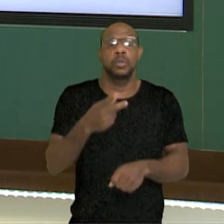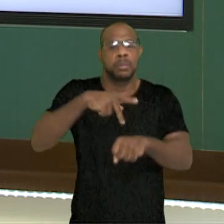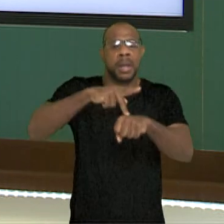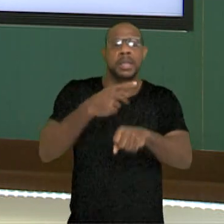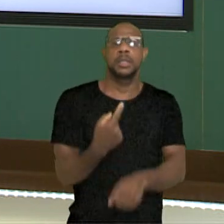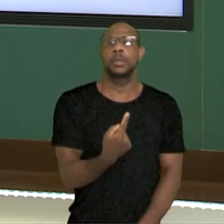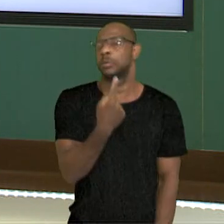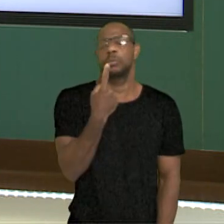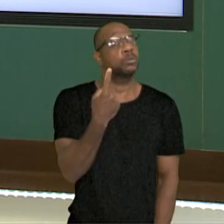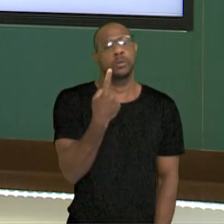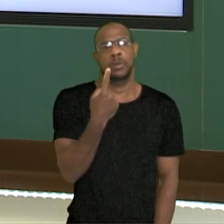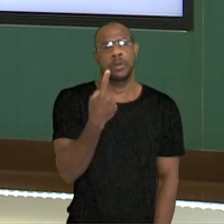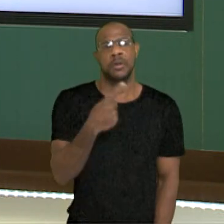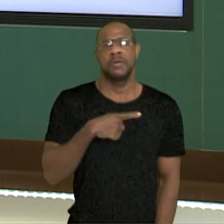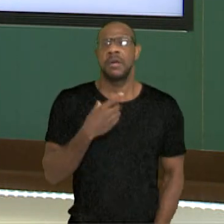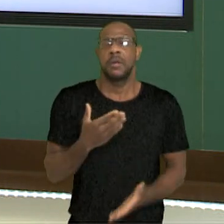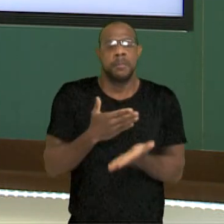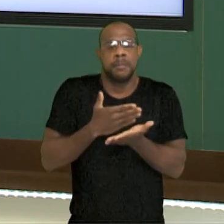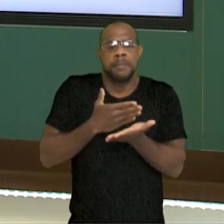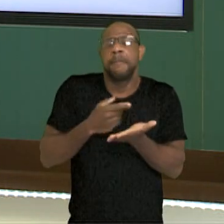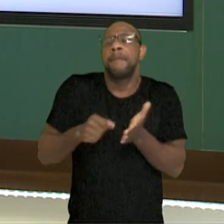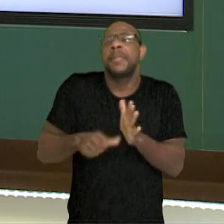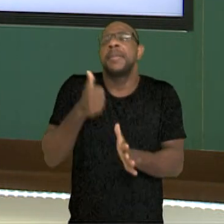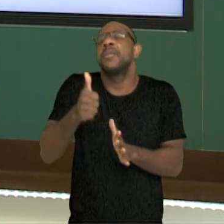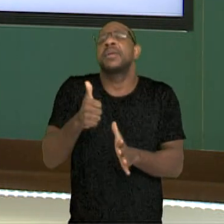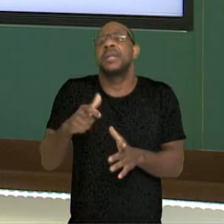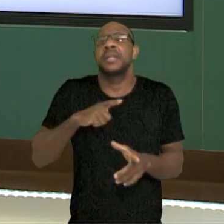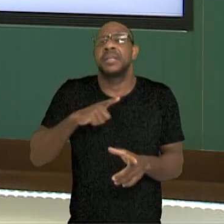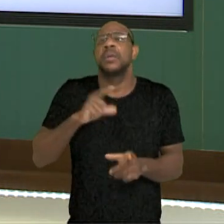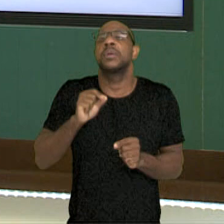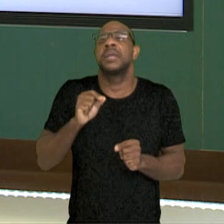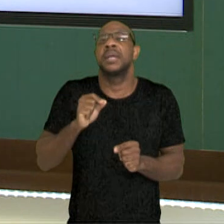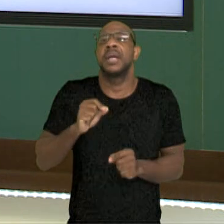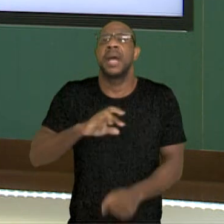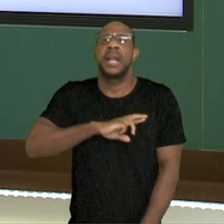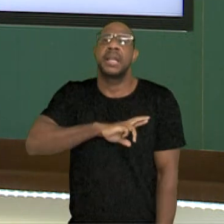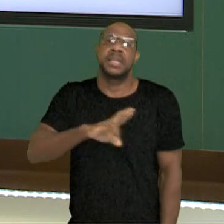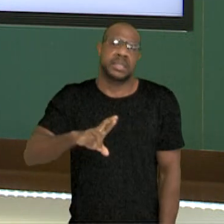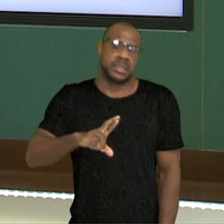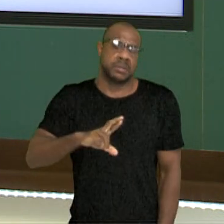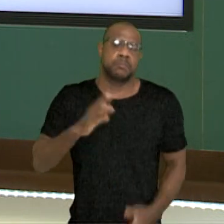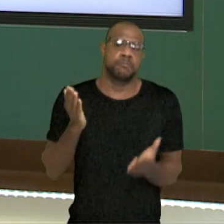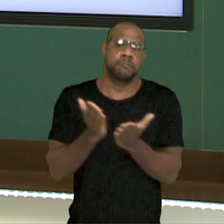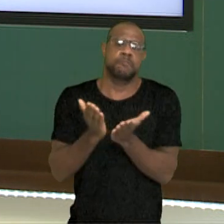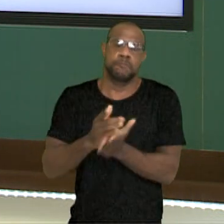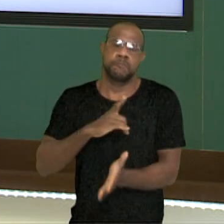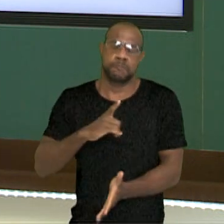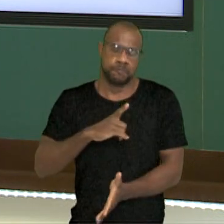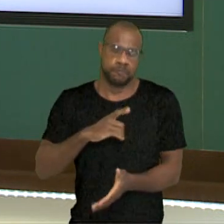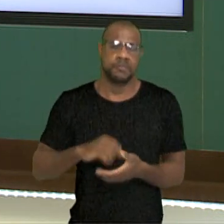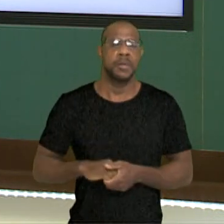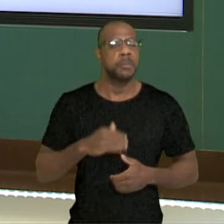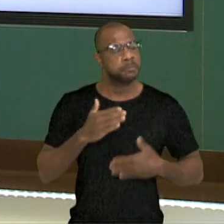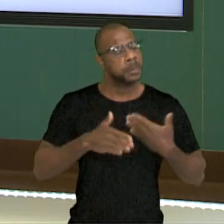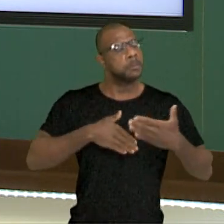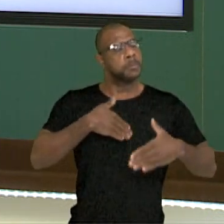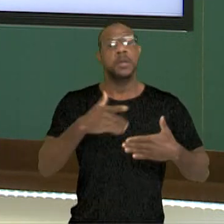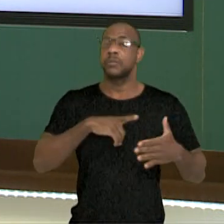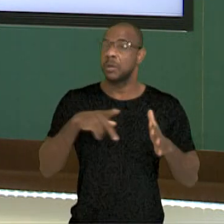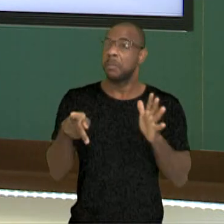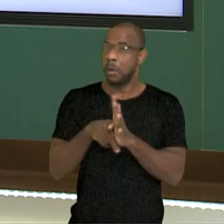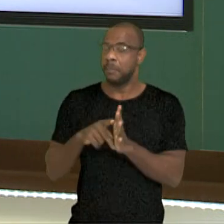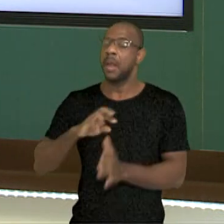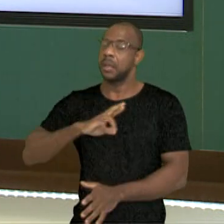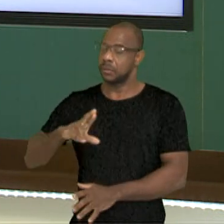dos primeiros ali a se cristianizar. Muitos povos daqui, pessoal, eles vão se cristianizando ao longo dos tempos, né? Eles tinham as suas próprias religiões,